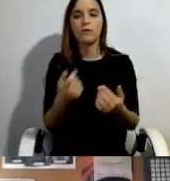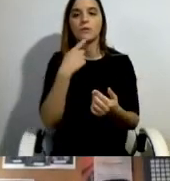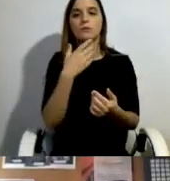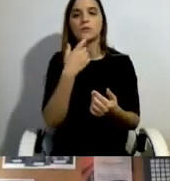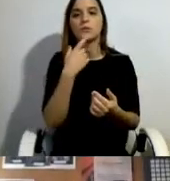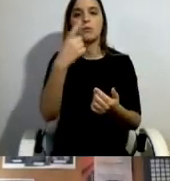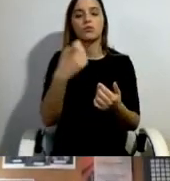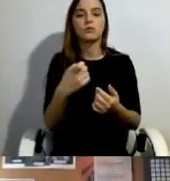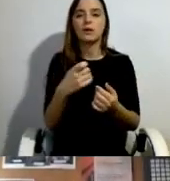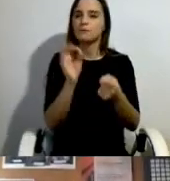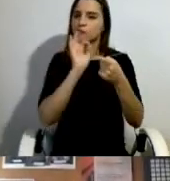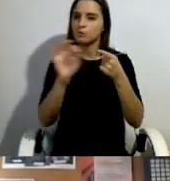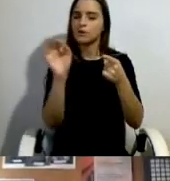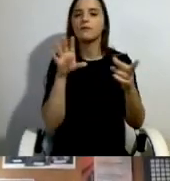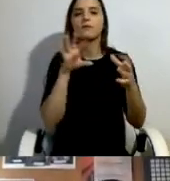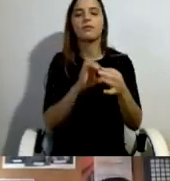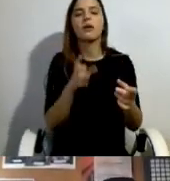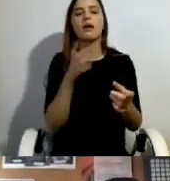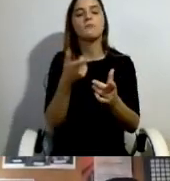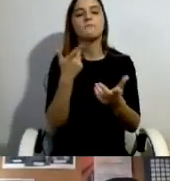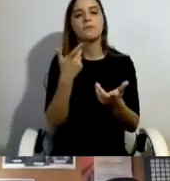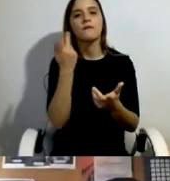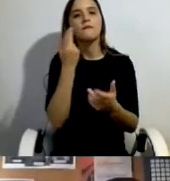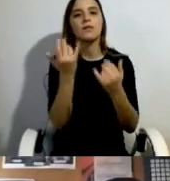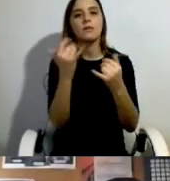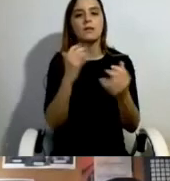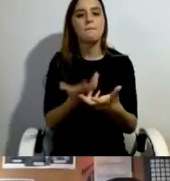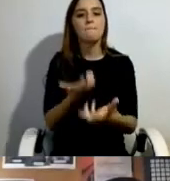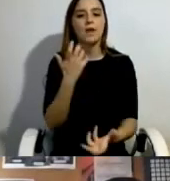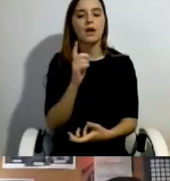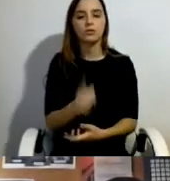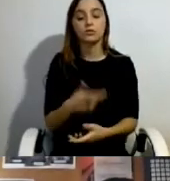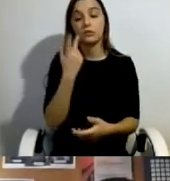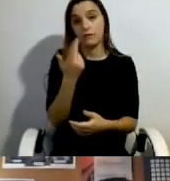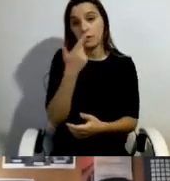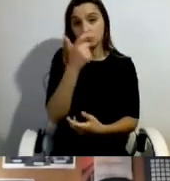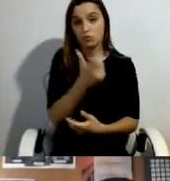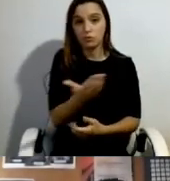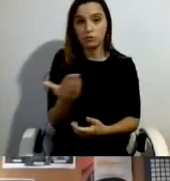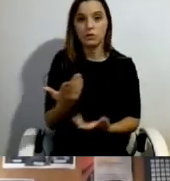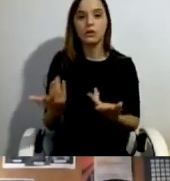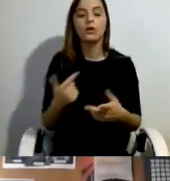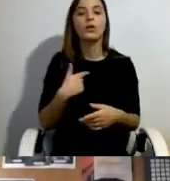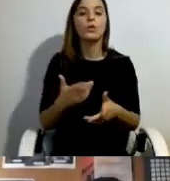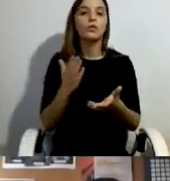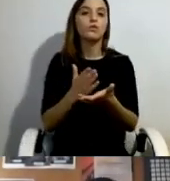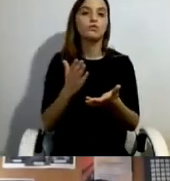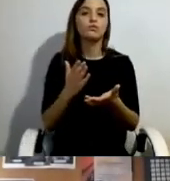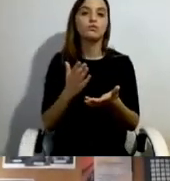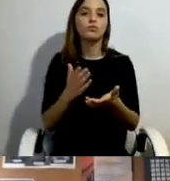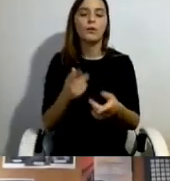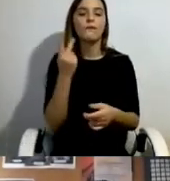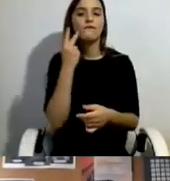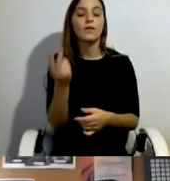impacto da vida independente na vida destas pessoas. Portanto, eu vou mostrar que a vida independente aqui